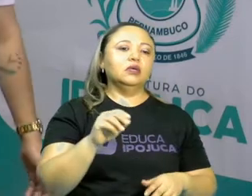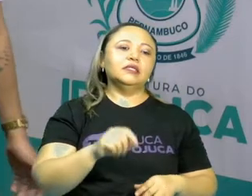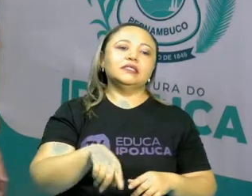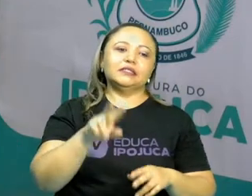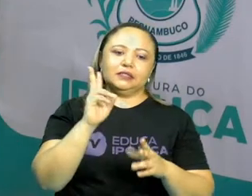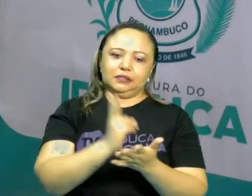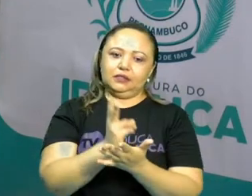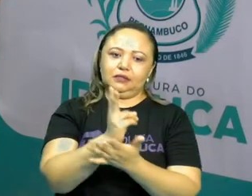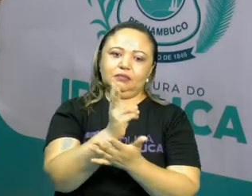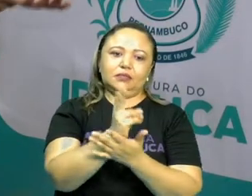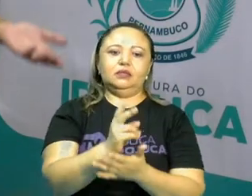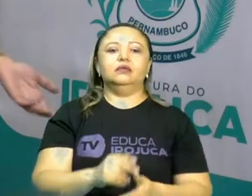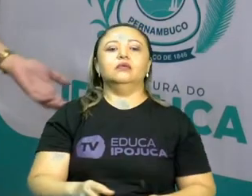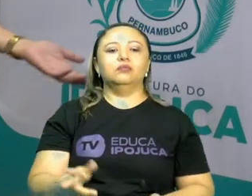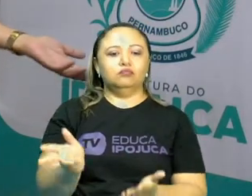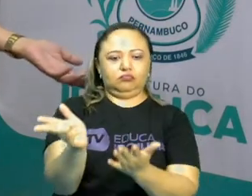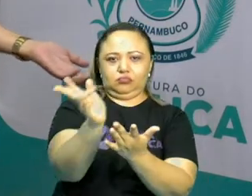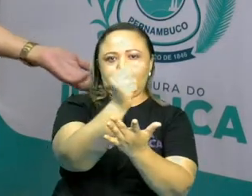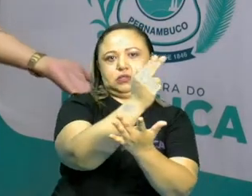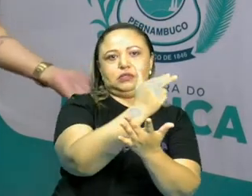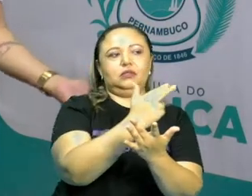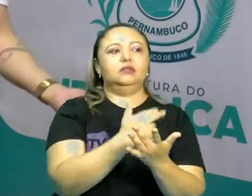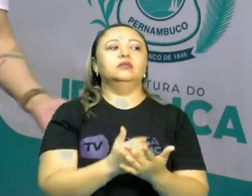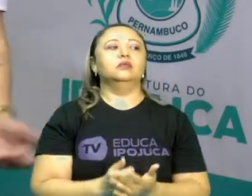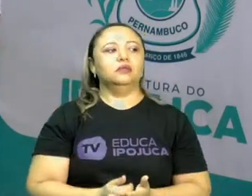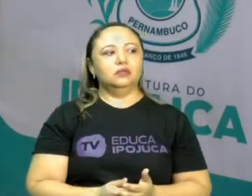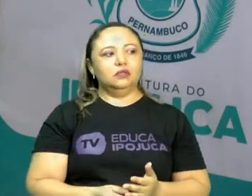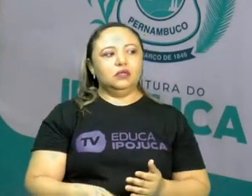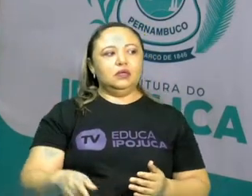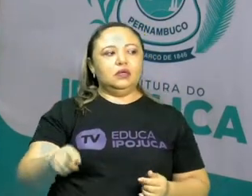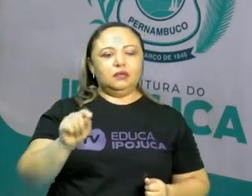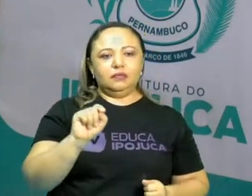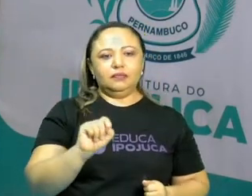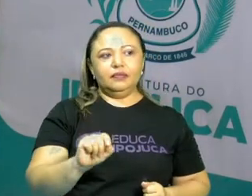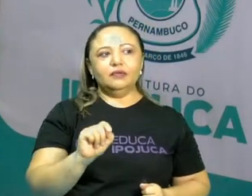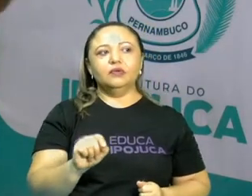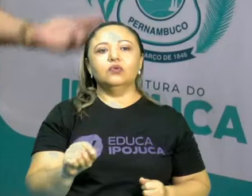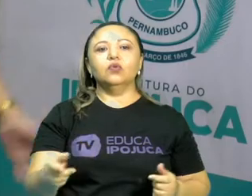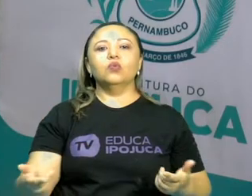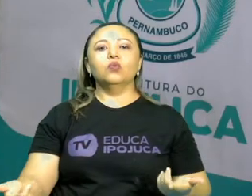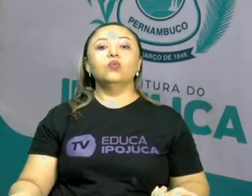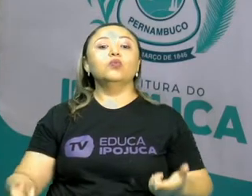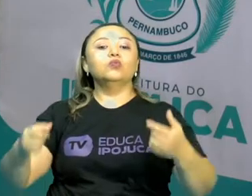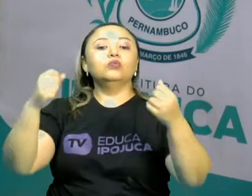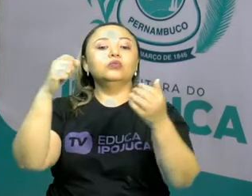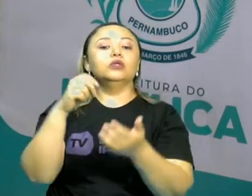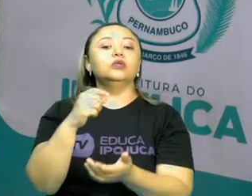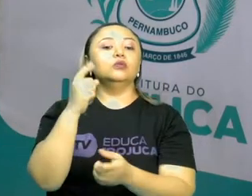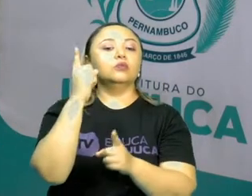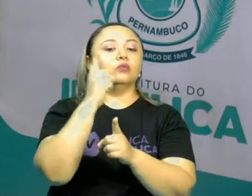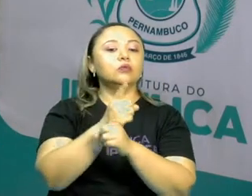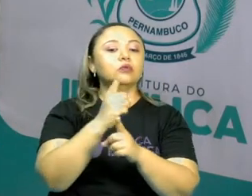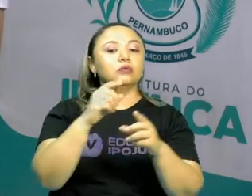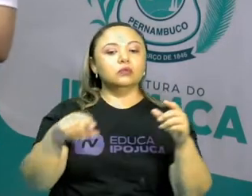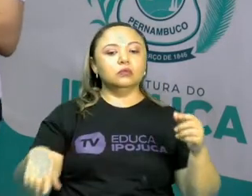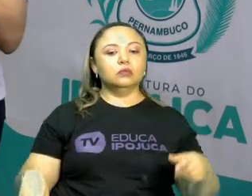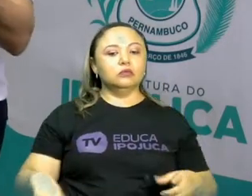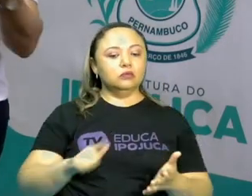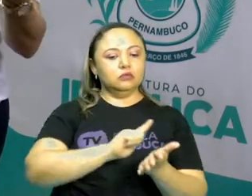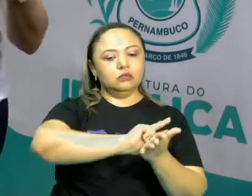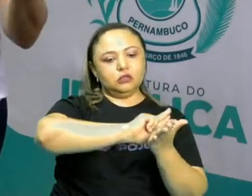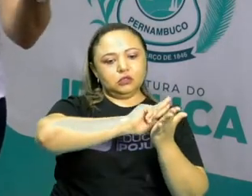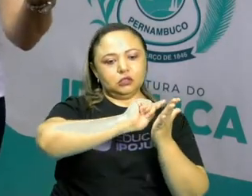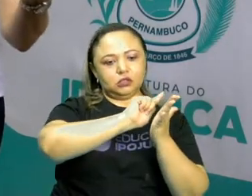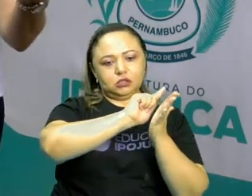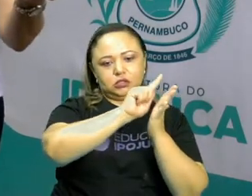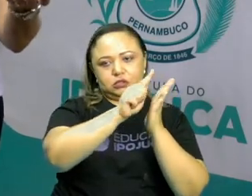que produzem as charges são os chargistas, ok? E onde encontramos esse gênero charge? Então em